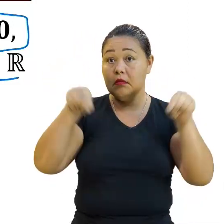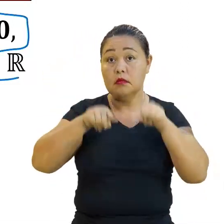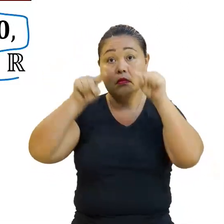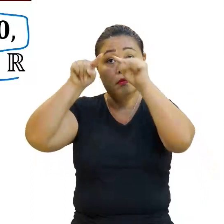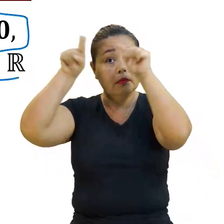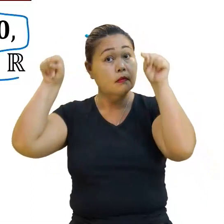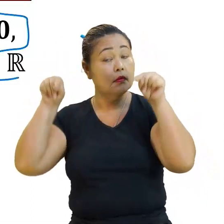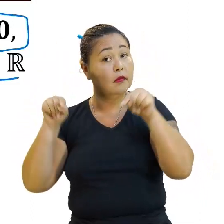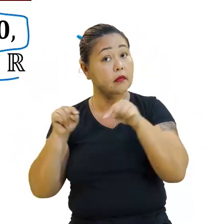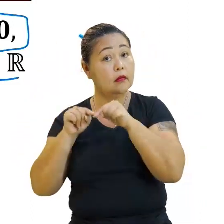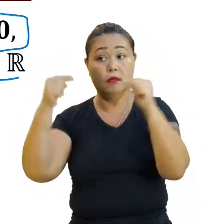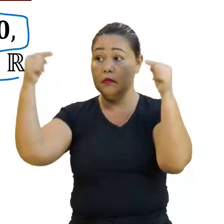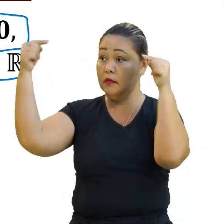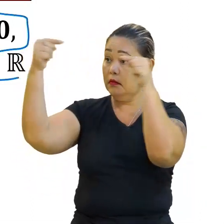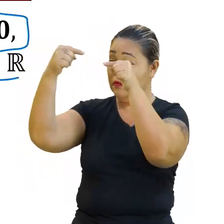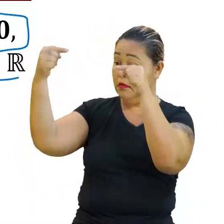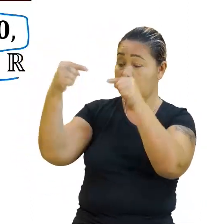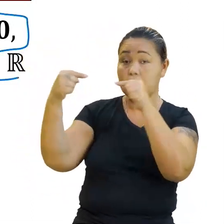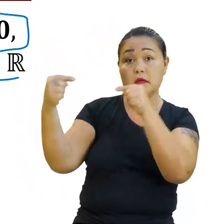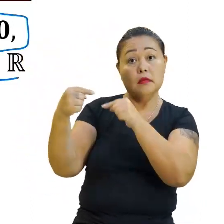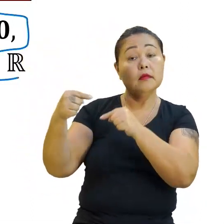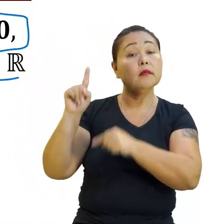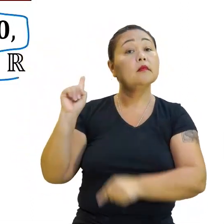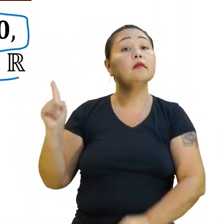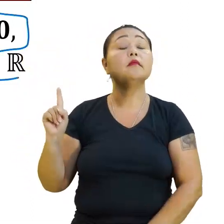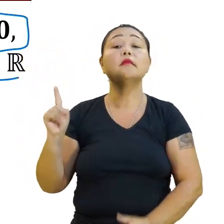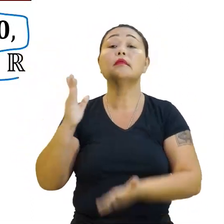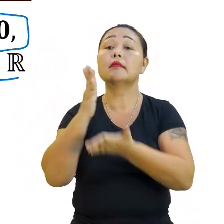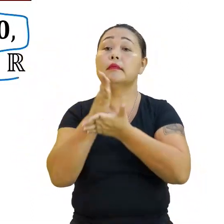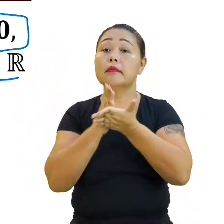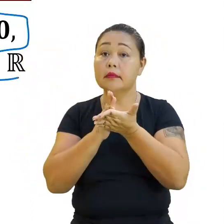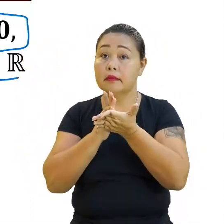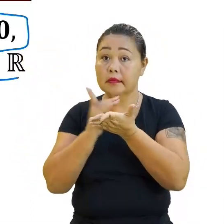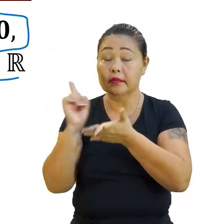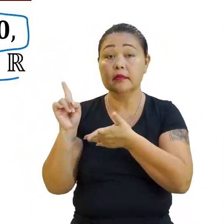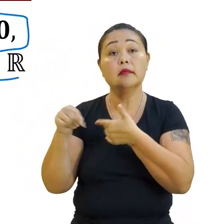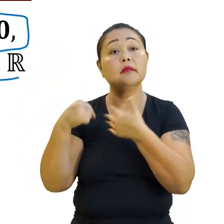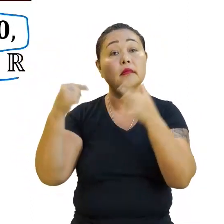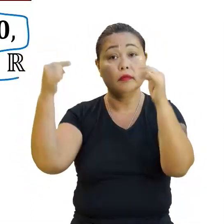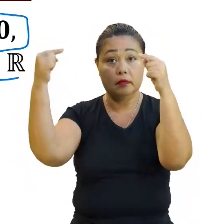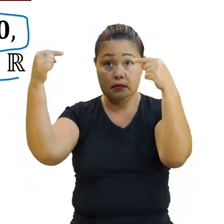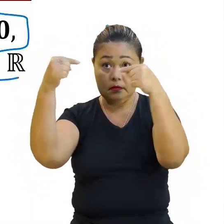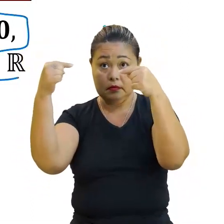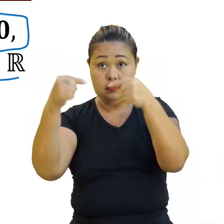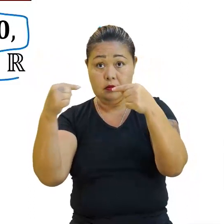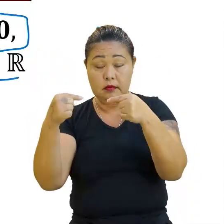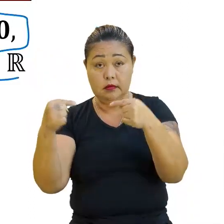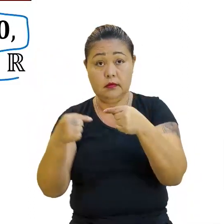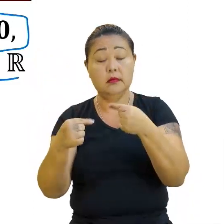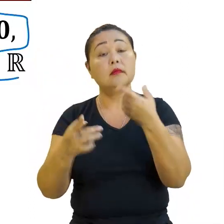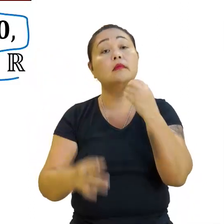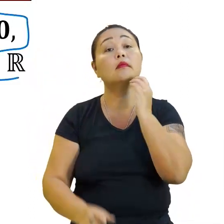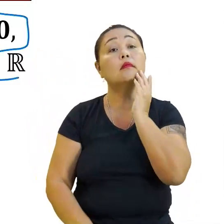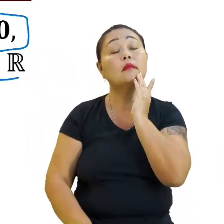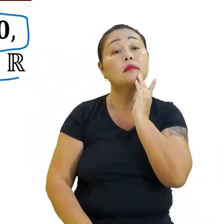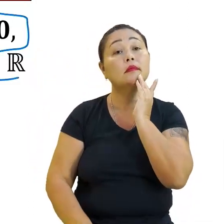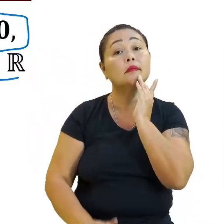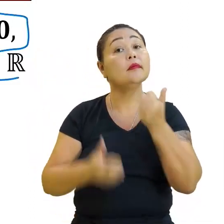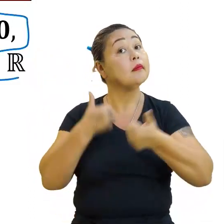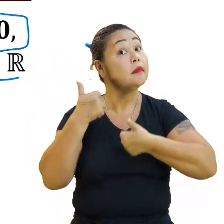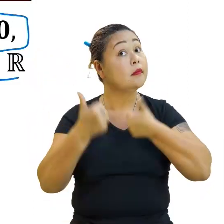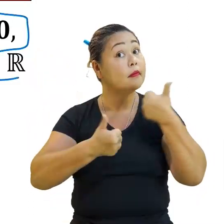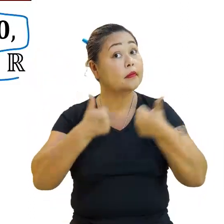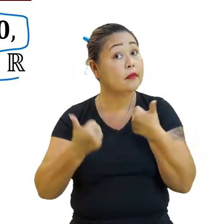o seu correspondente. Nesse caso aí, a metade, né? Isso. Corresponde? Isso mesmo, correspondente é a metade. Beleza?